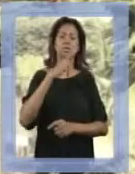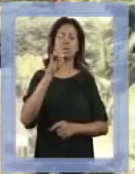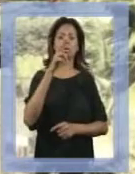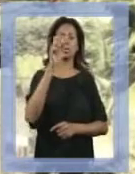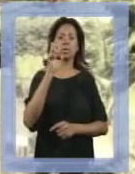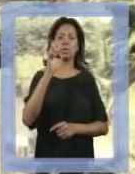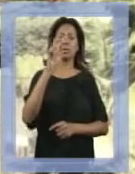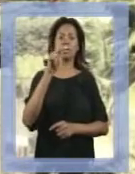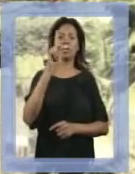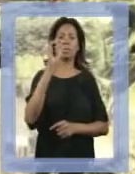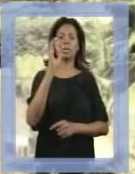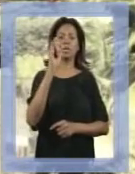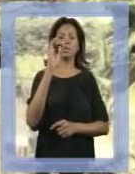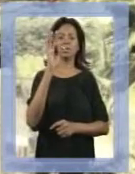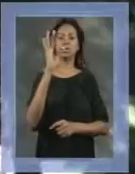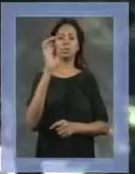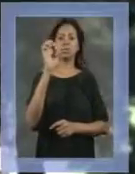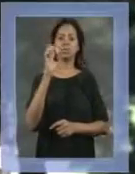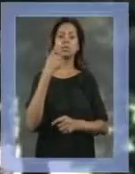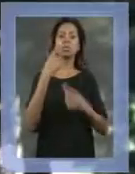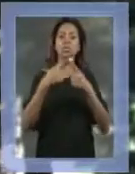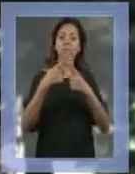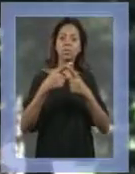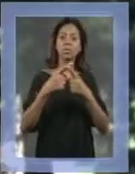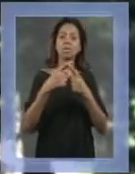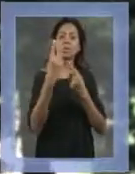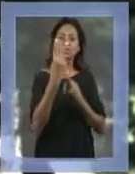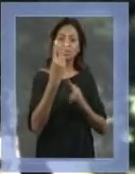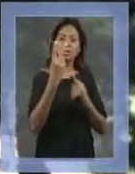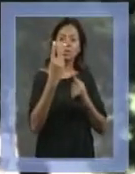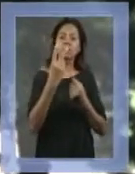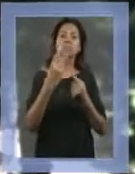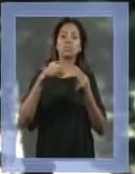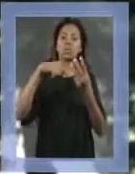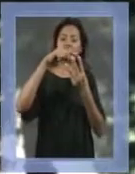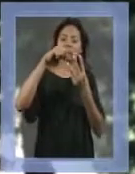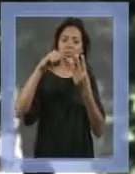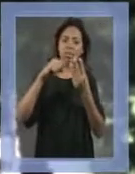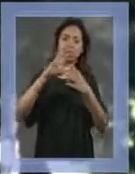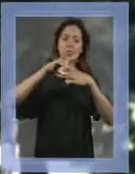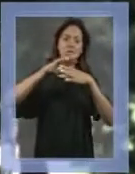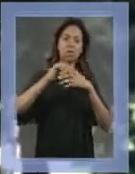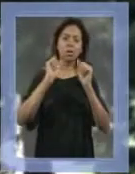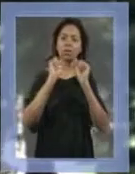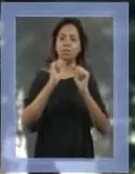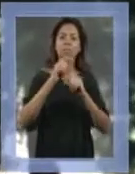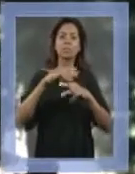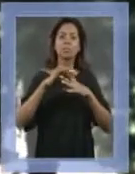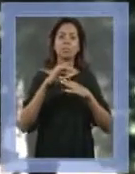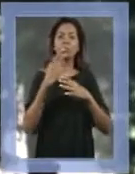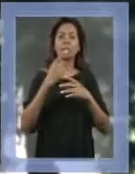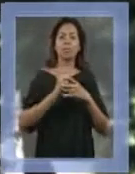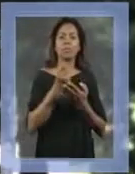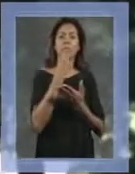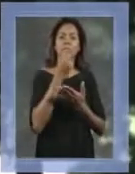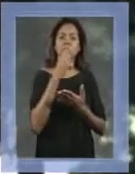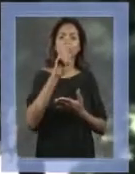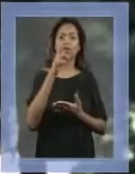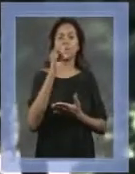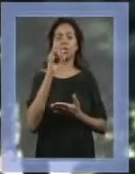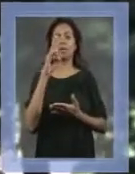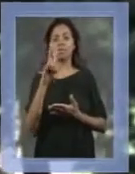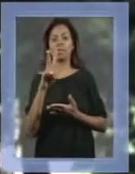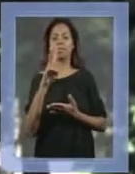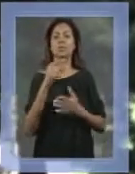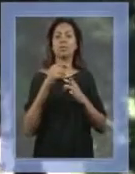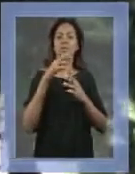indicadas, que já estão disponíveis na rede SUS, pois essa co-infecção pode complicar o uso dos antirretos virais